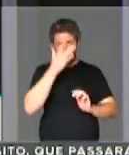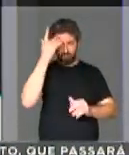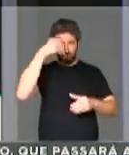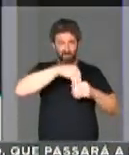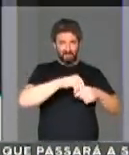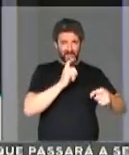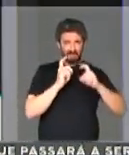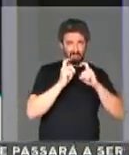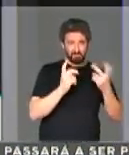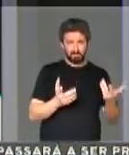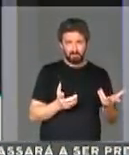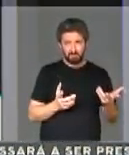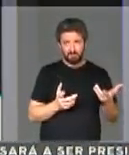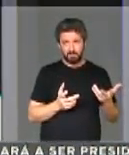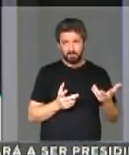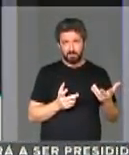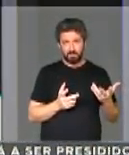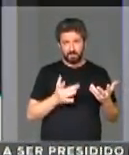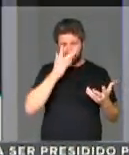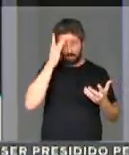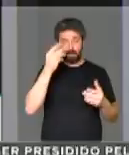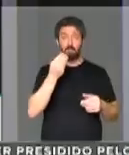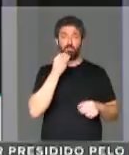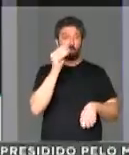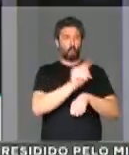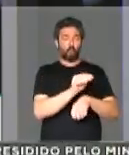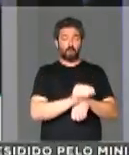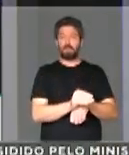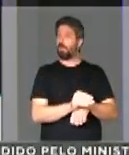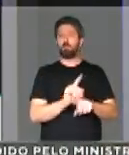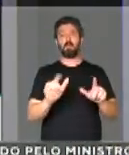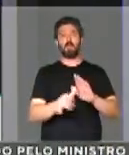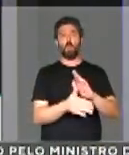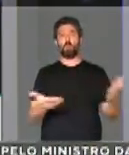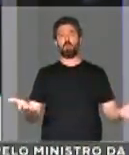seus próprios, posso dizer, seus próprios pares, aqueles que deveriam cuidar do Estado. Muito obrigado, senhor presidente.